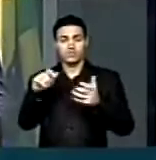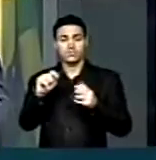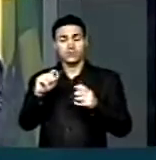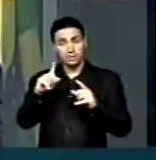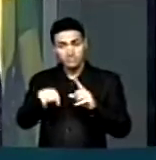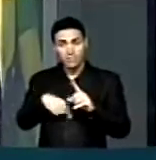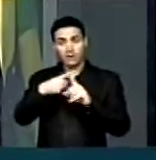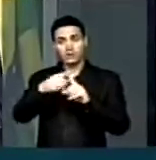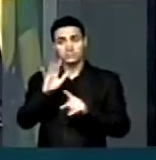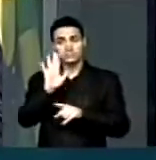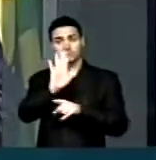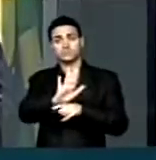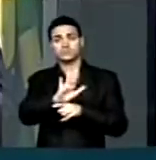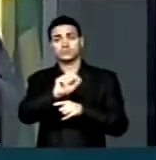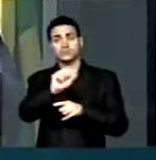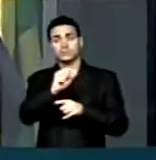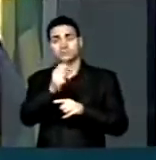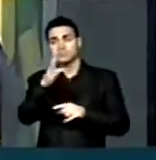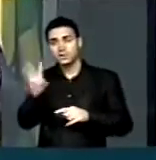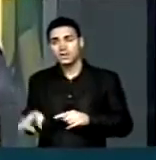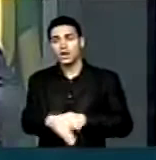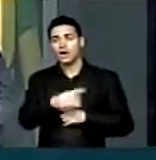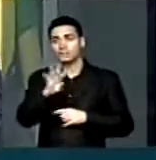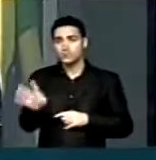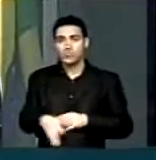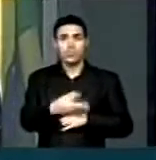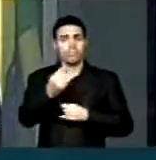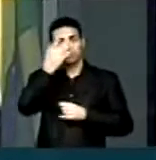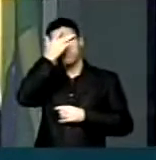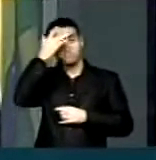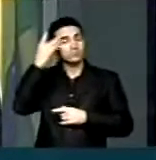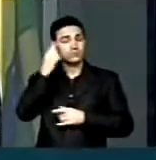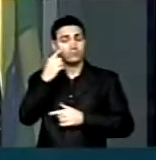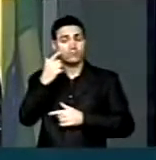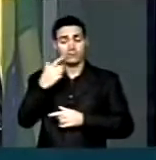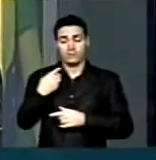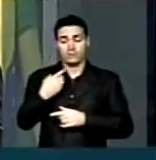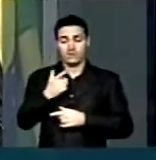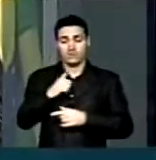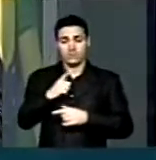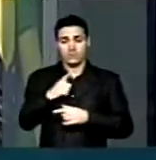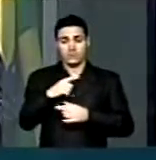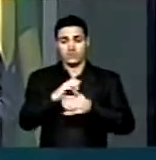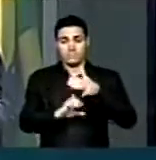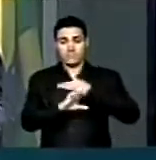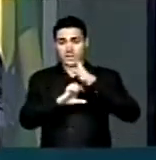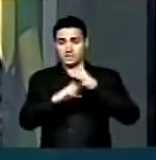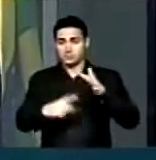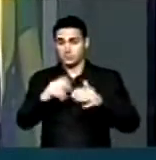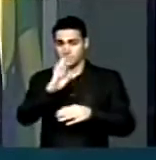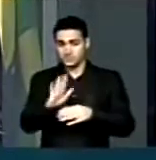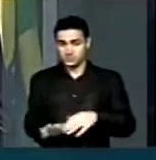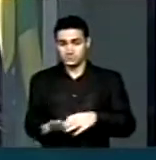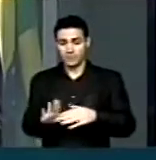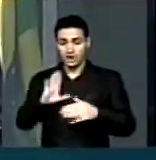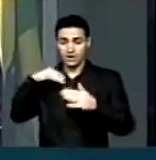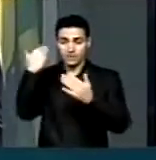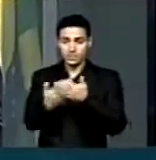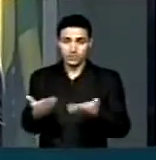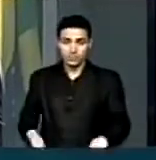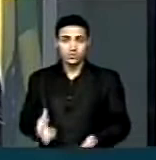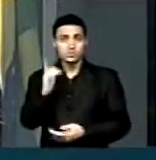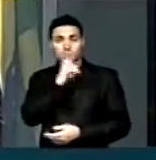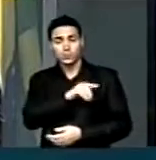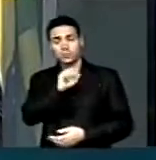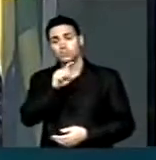vantagens para milhares ou milhões de empreendedores do Brasil. Até aqui chegamos com